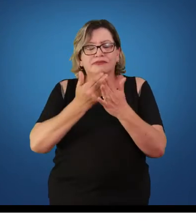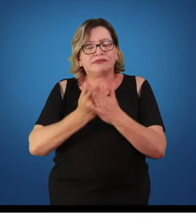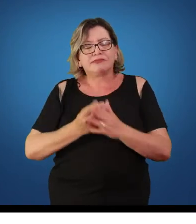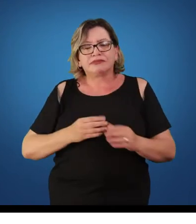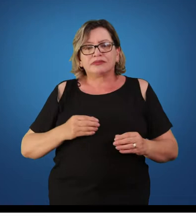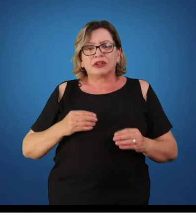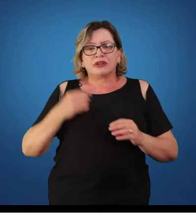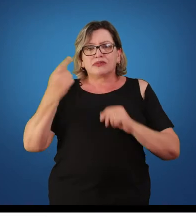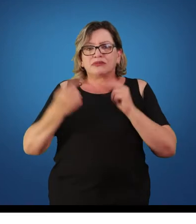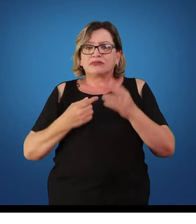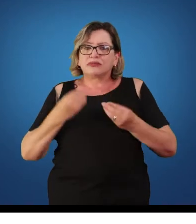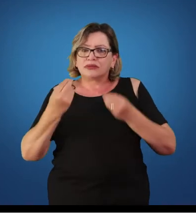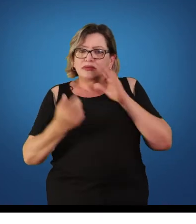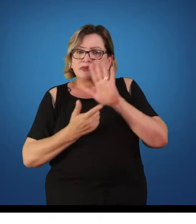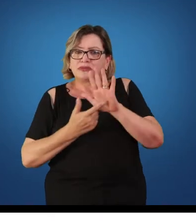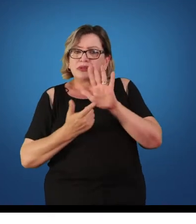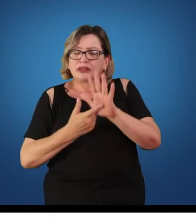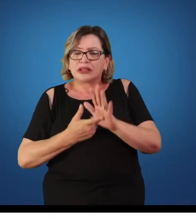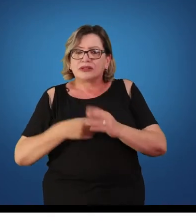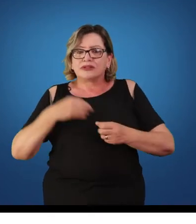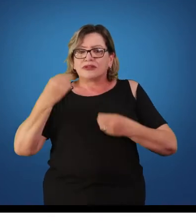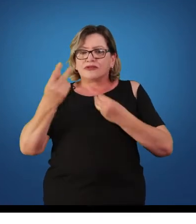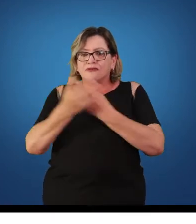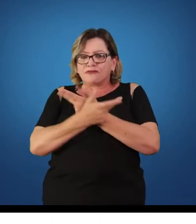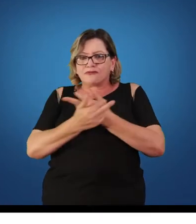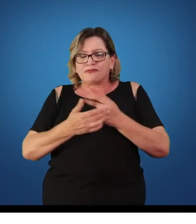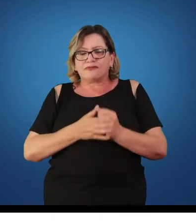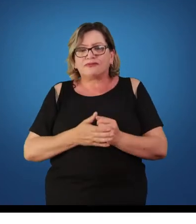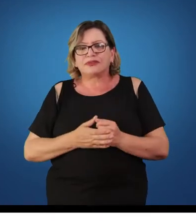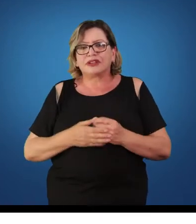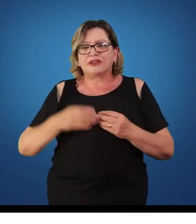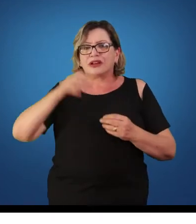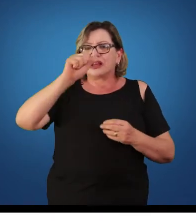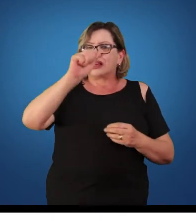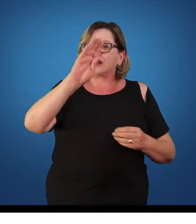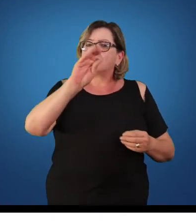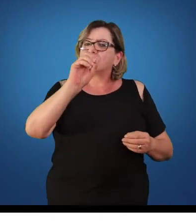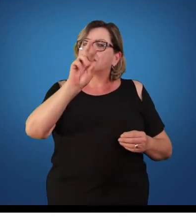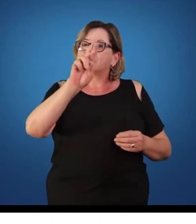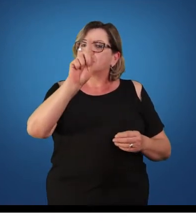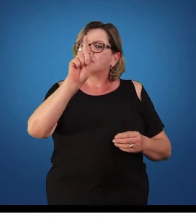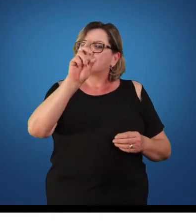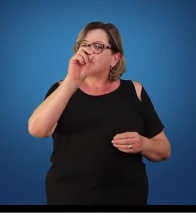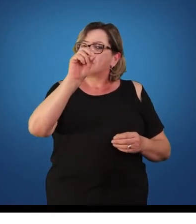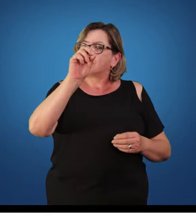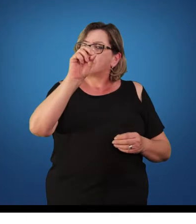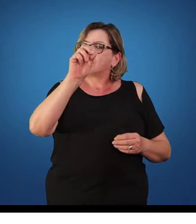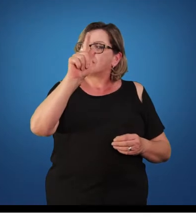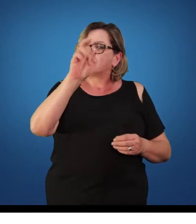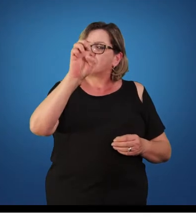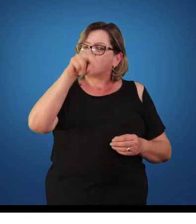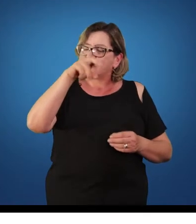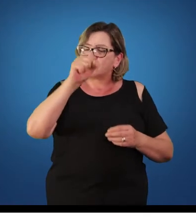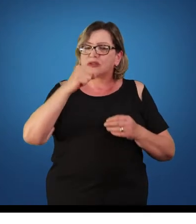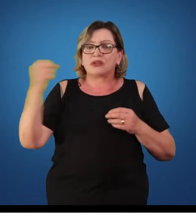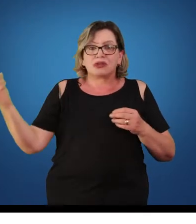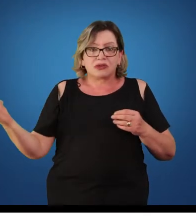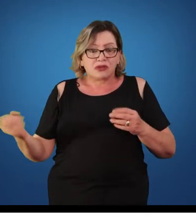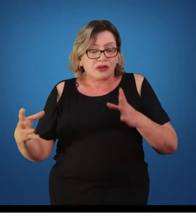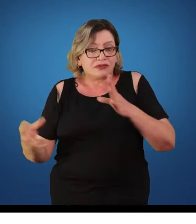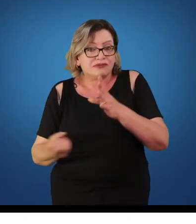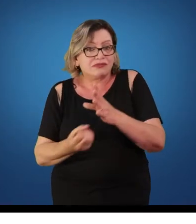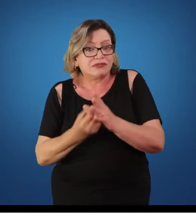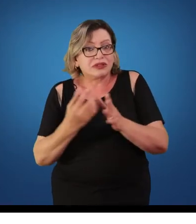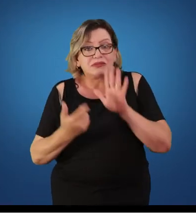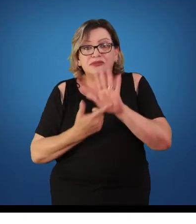resultado, surgiram perspectivas, abordagens pedagógicas, que buscaram dar um novo sentido